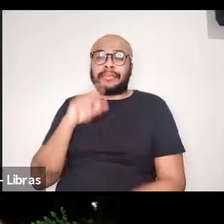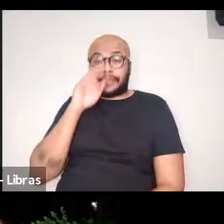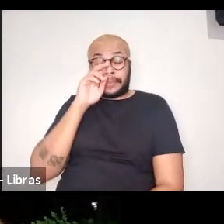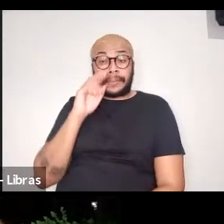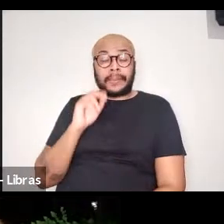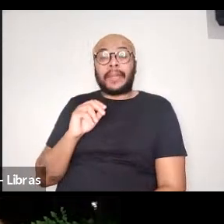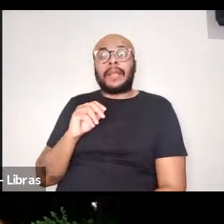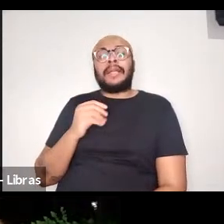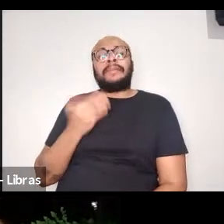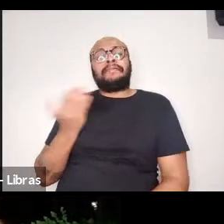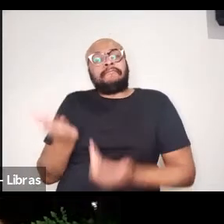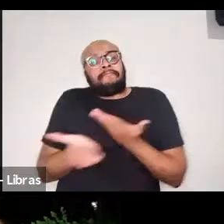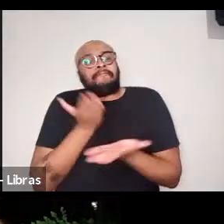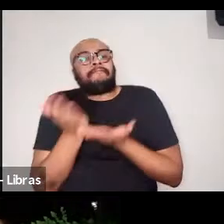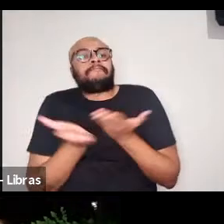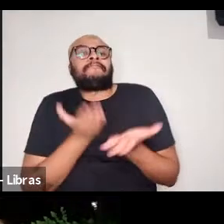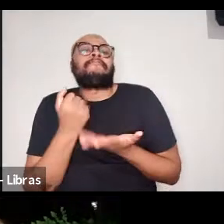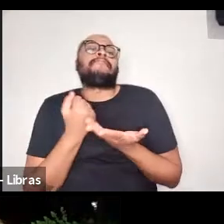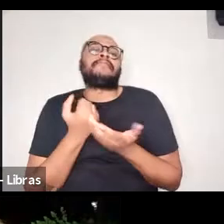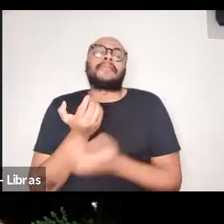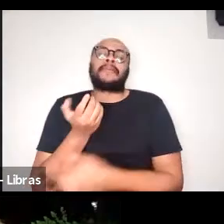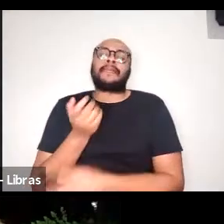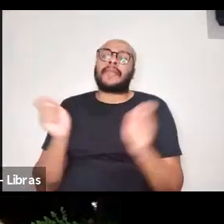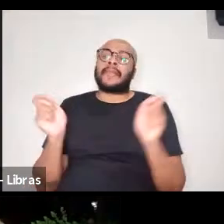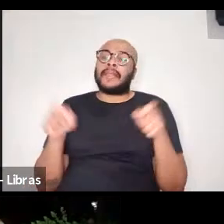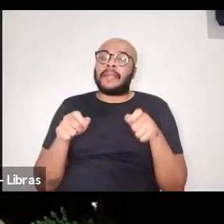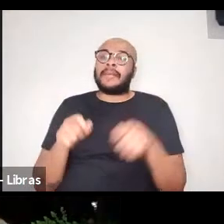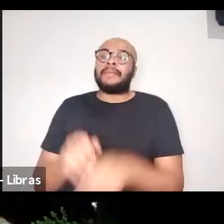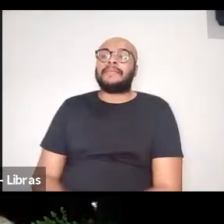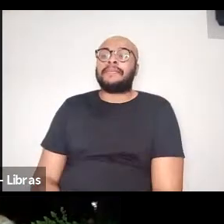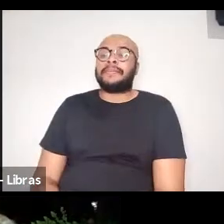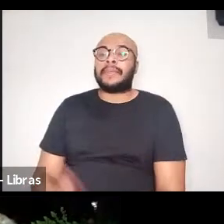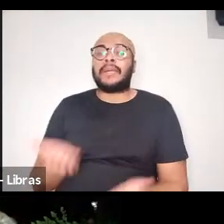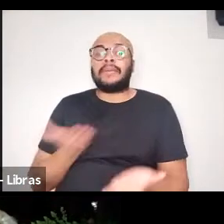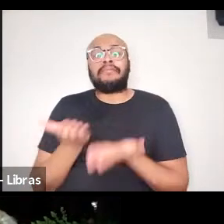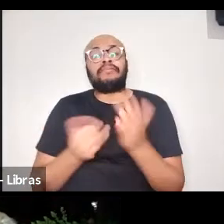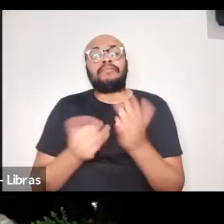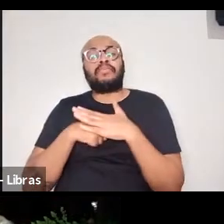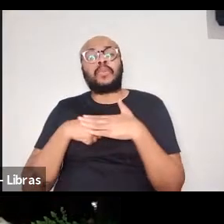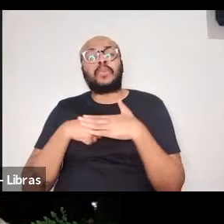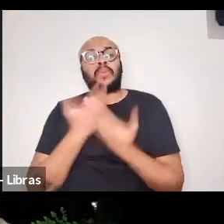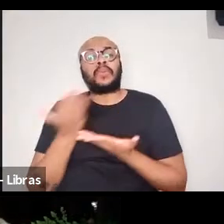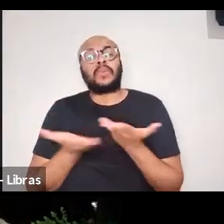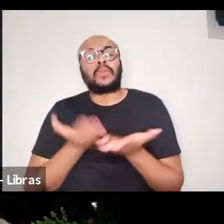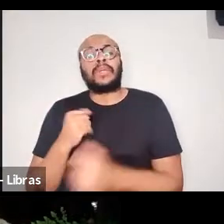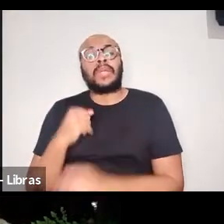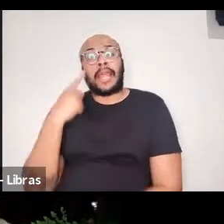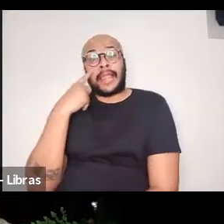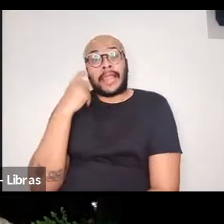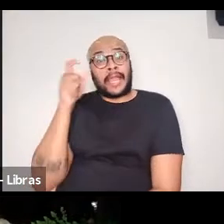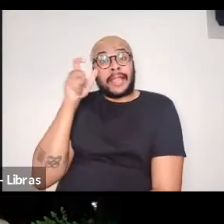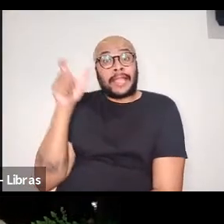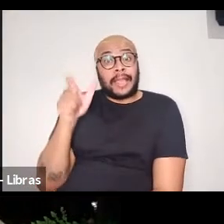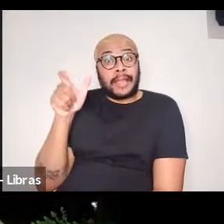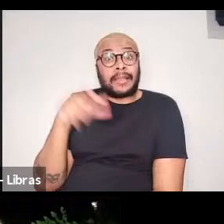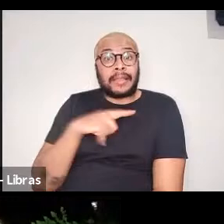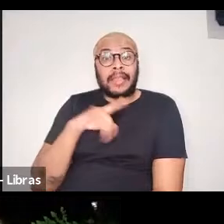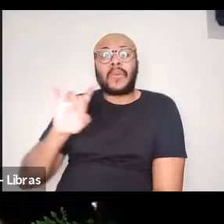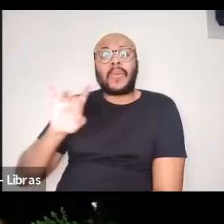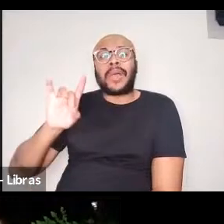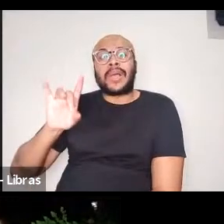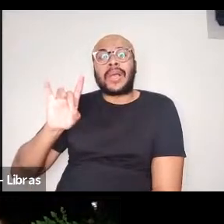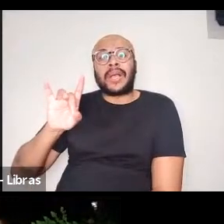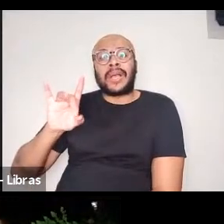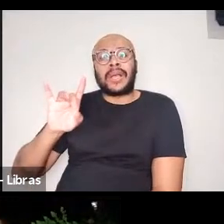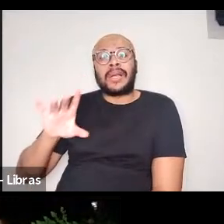generosidade, que é uma generosidade, obviamente, interessada, não é uma generosidade somente altruísta,